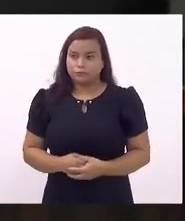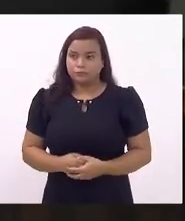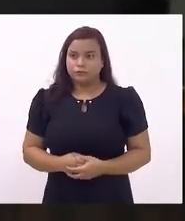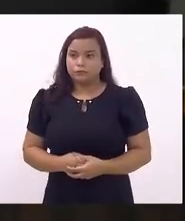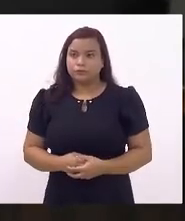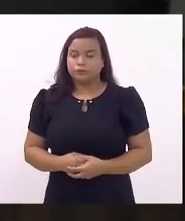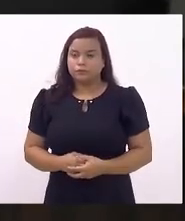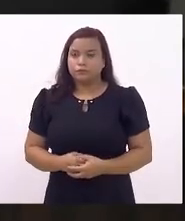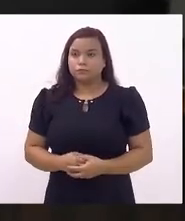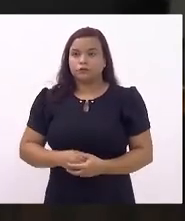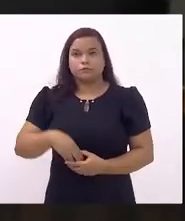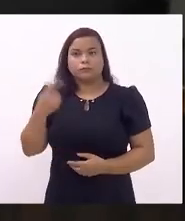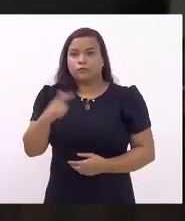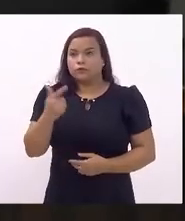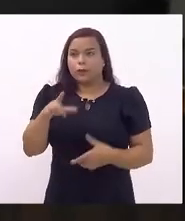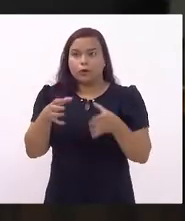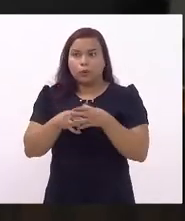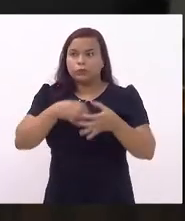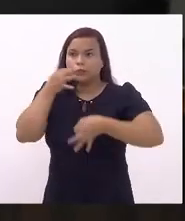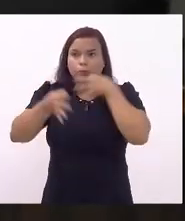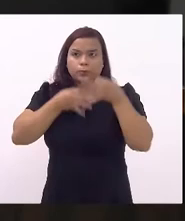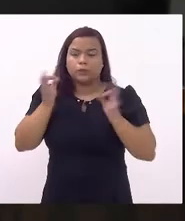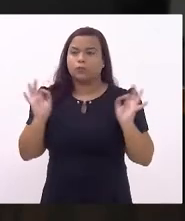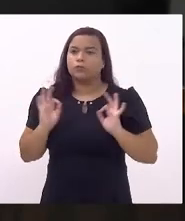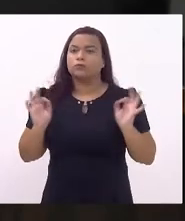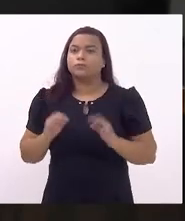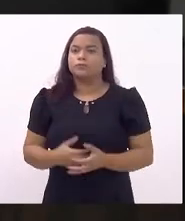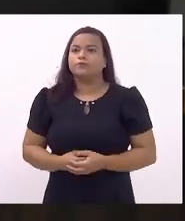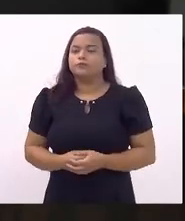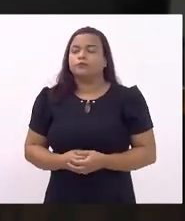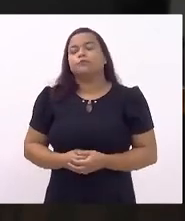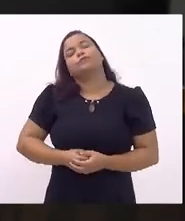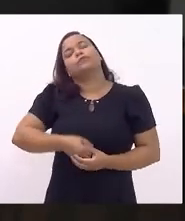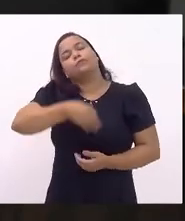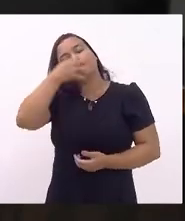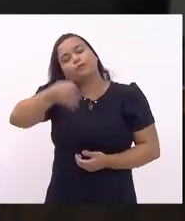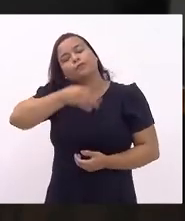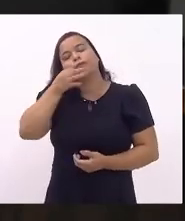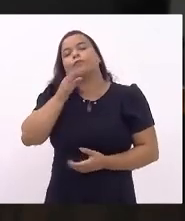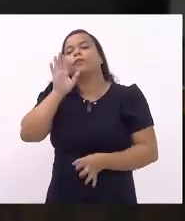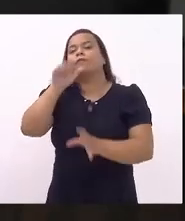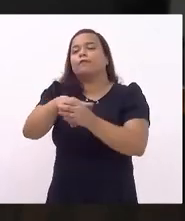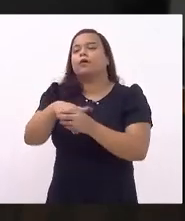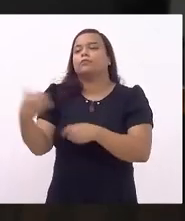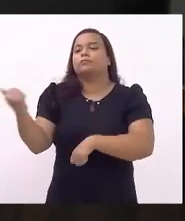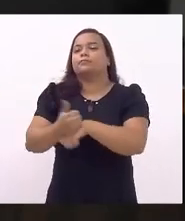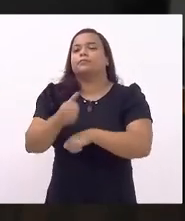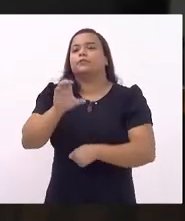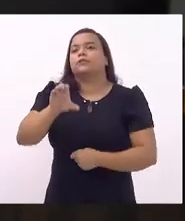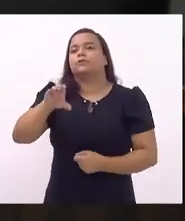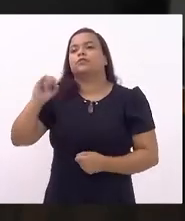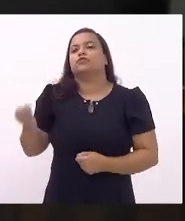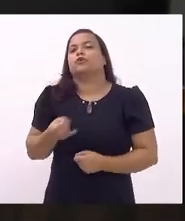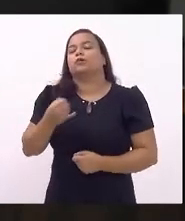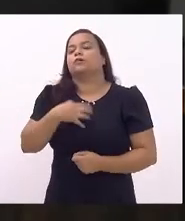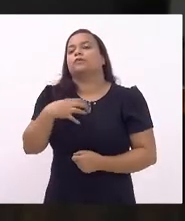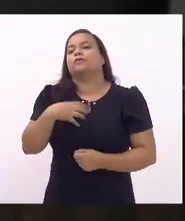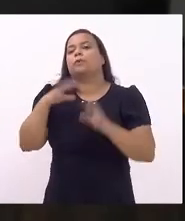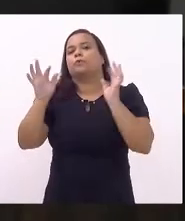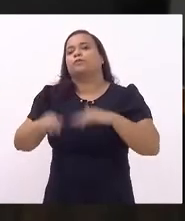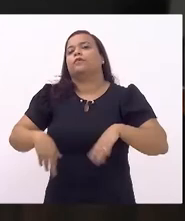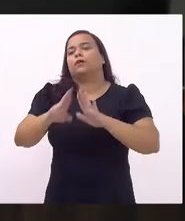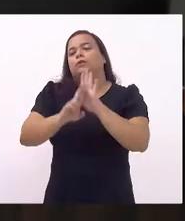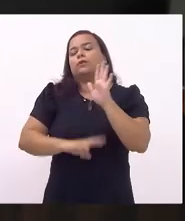Não há outra comissão para colher o parecer, com o parecer emitido em votação substitutivo da CCJ conforme a final de redação.